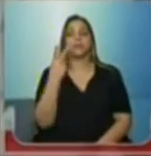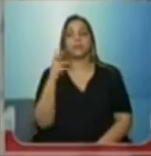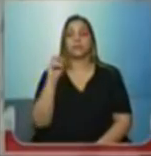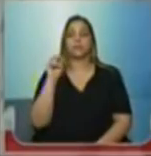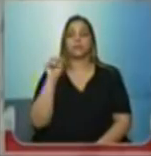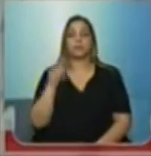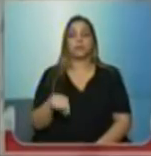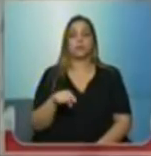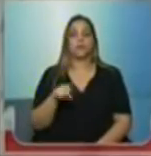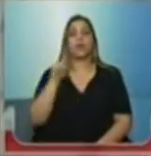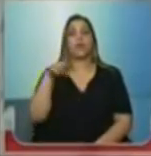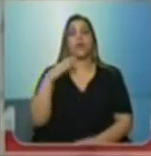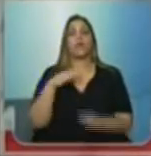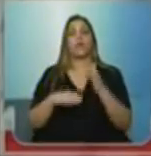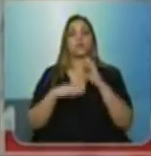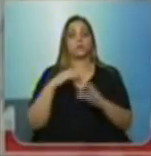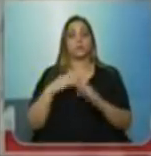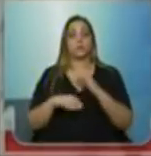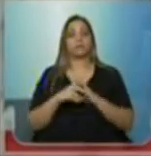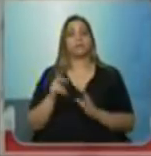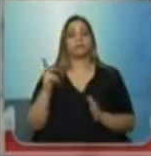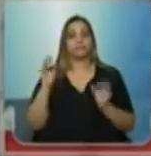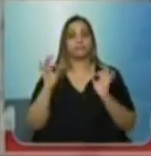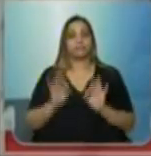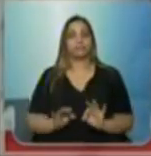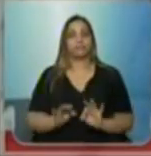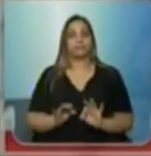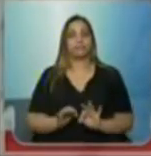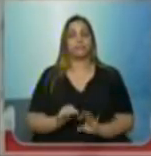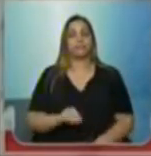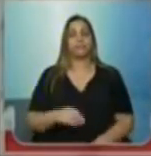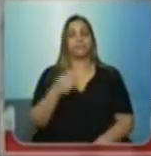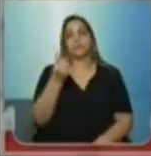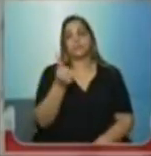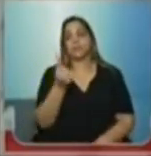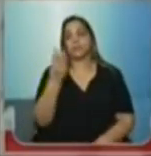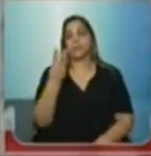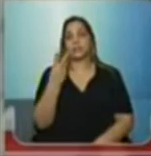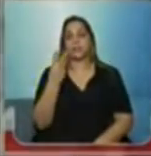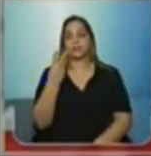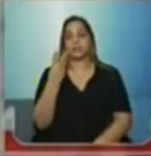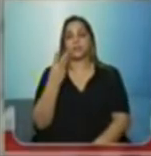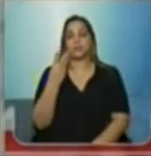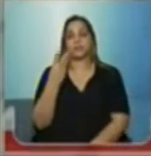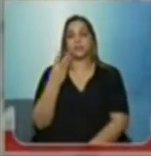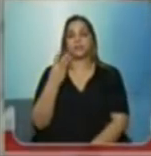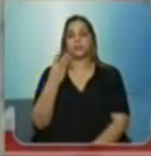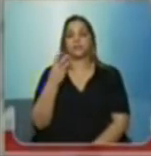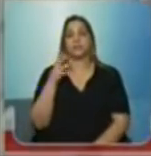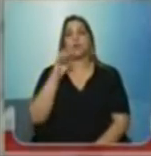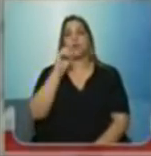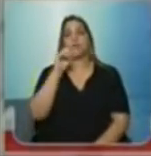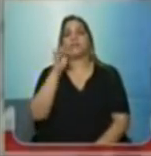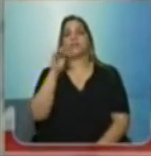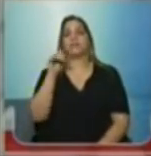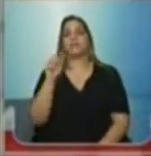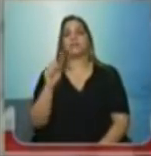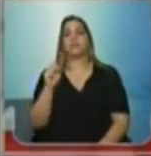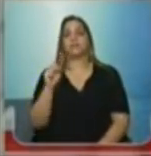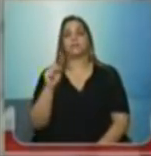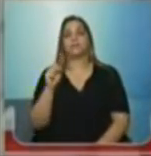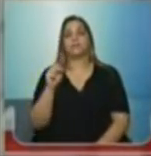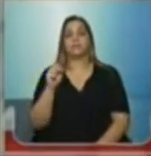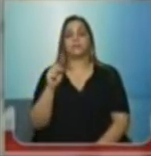mil são concursados, efetivos, 63 são ACT, OFA, contratados